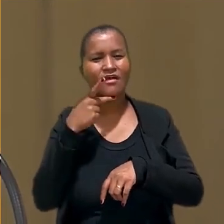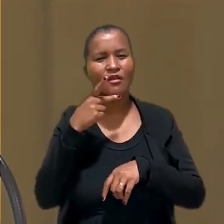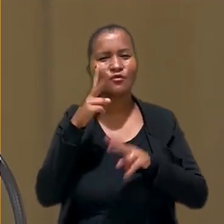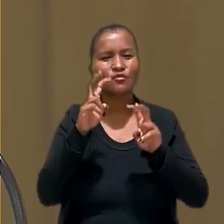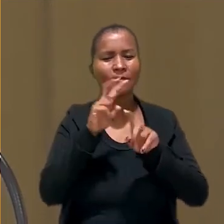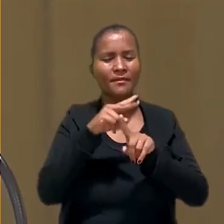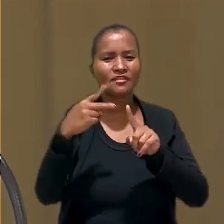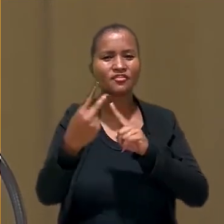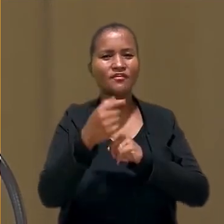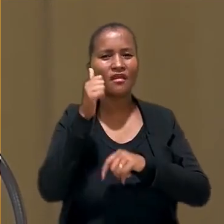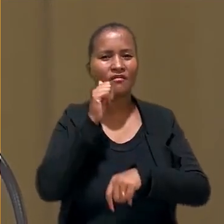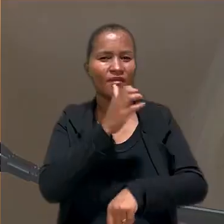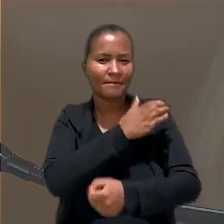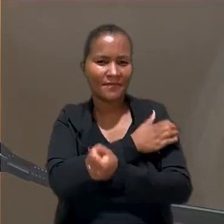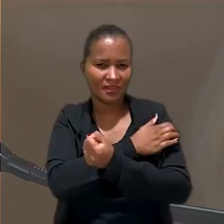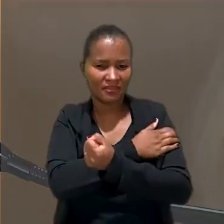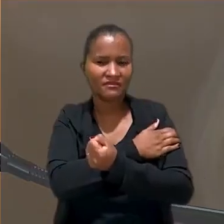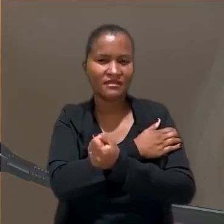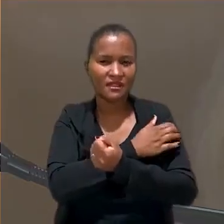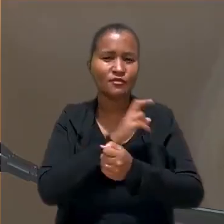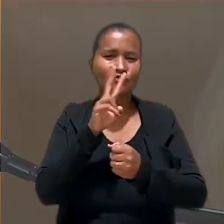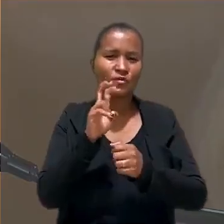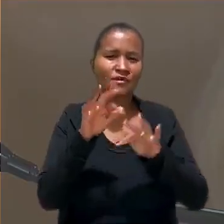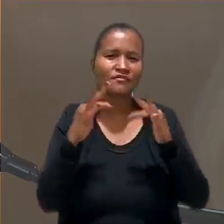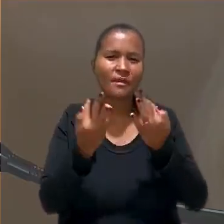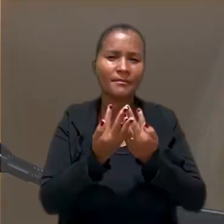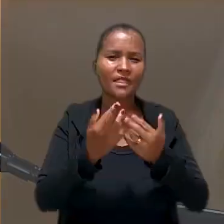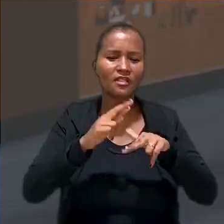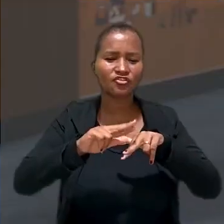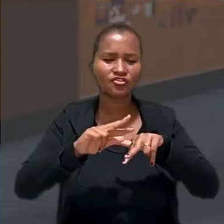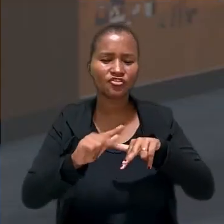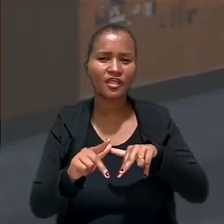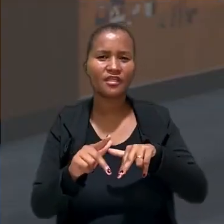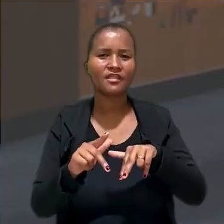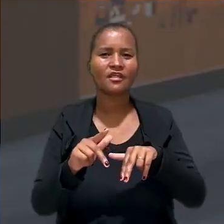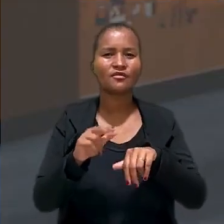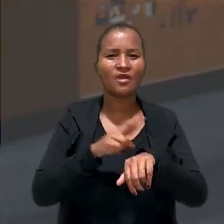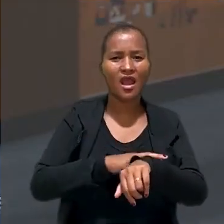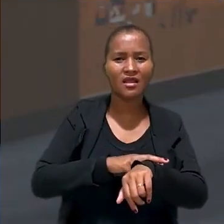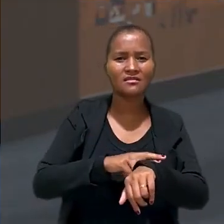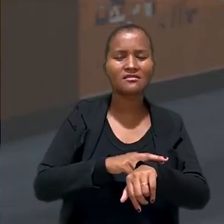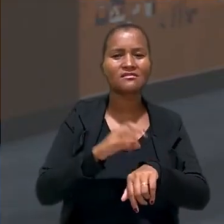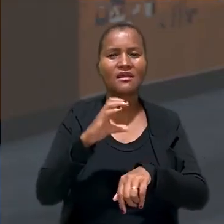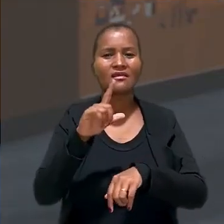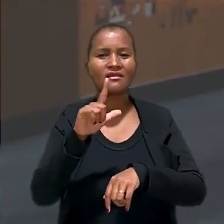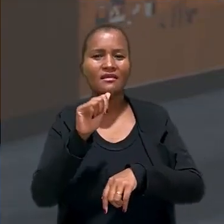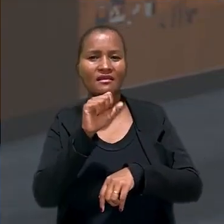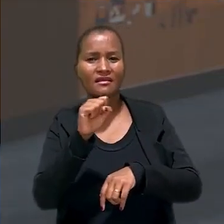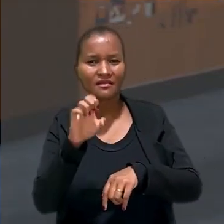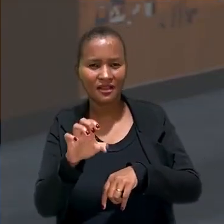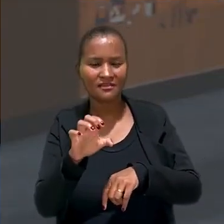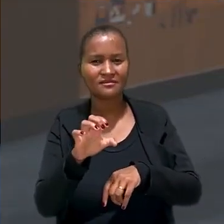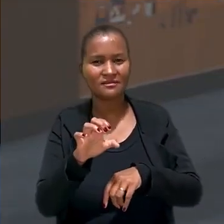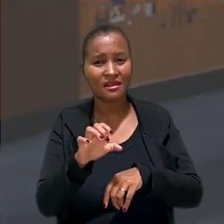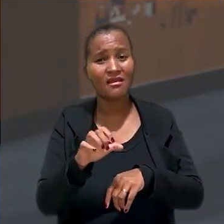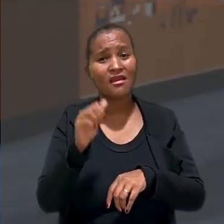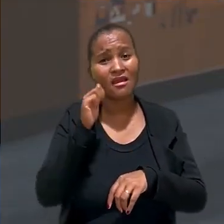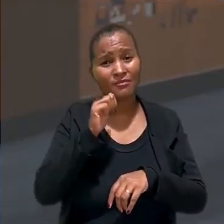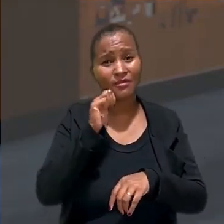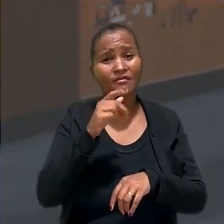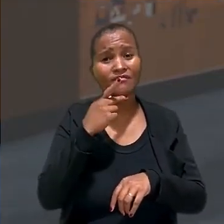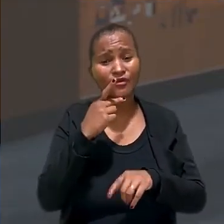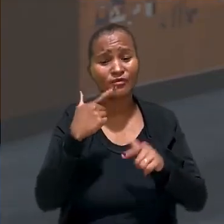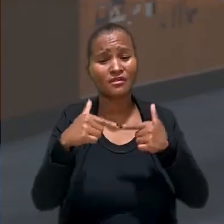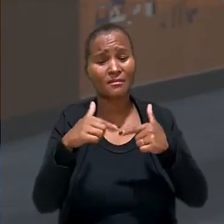decolonial sobre família, gênero, raça e classe. Segundo a historiadora e ativista francesa, o